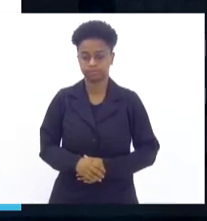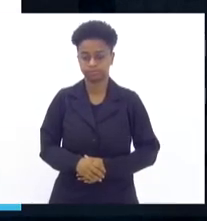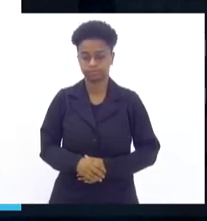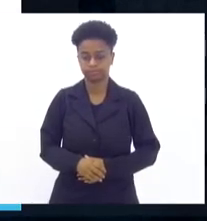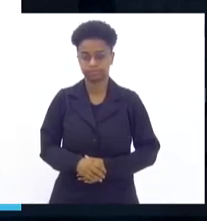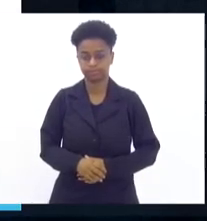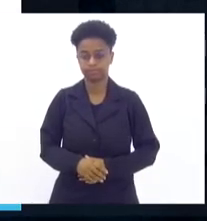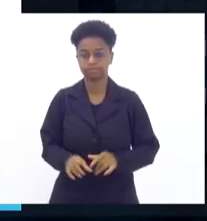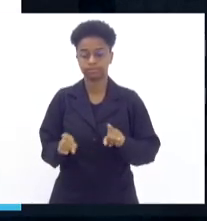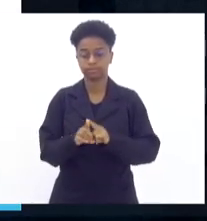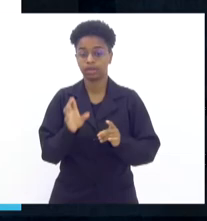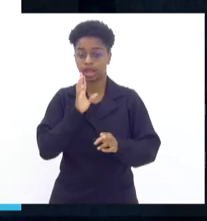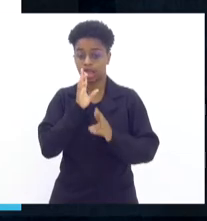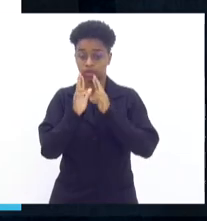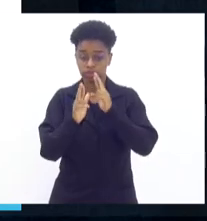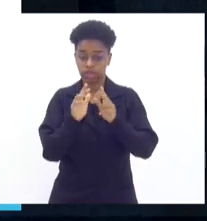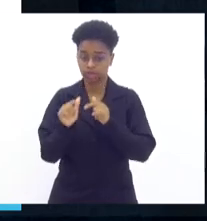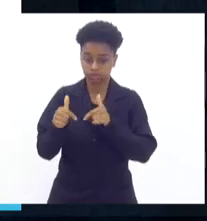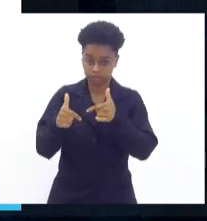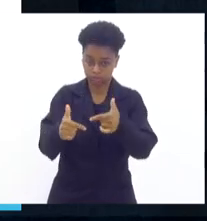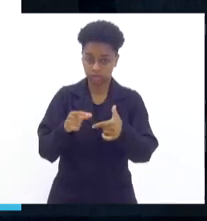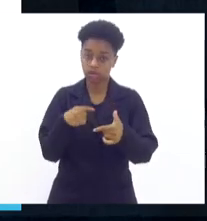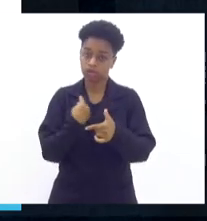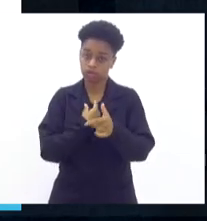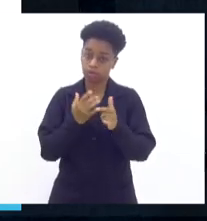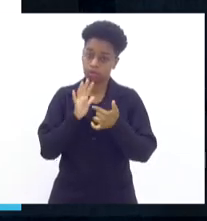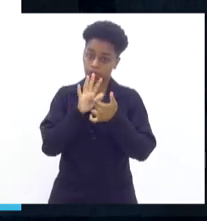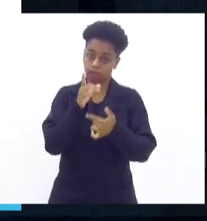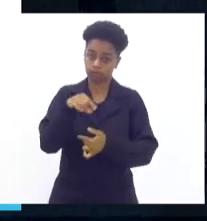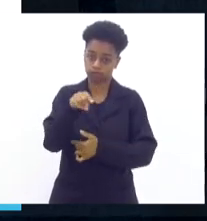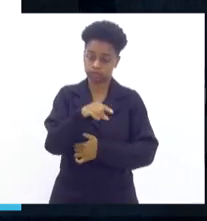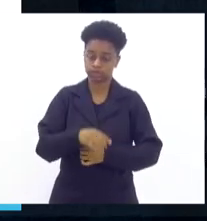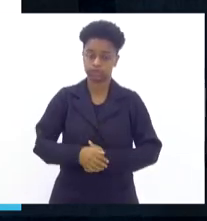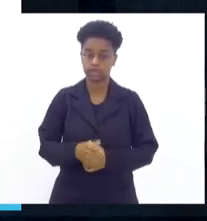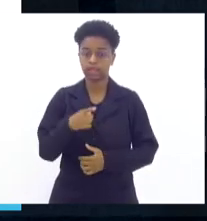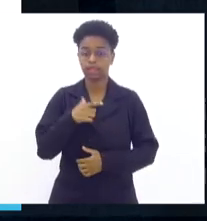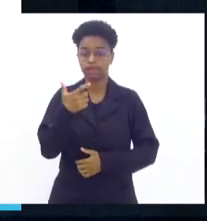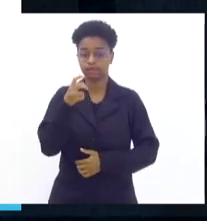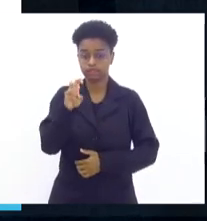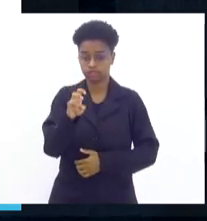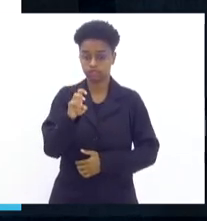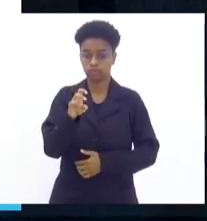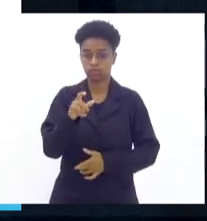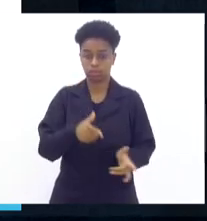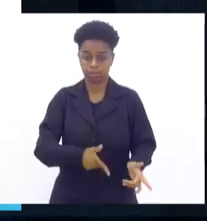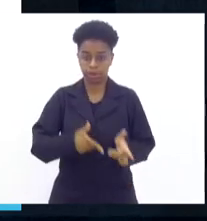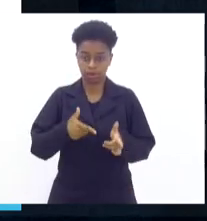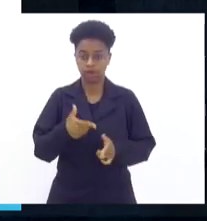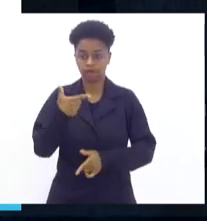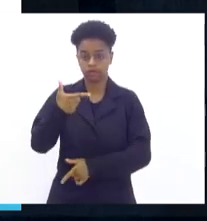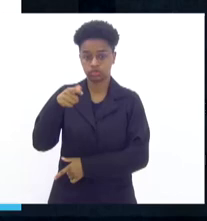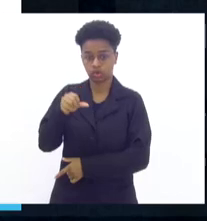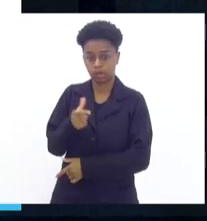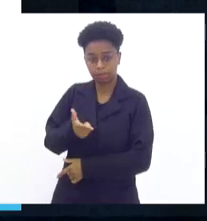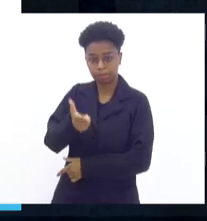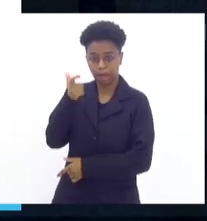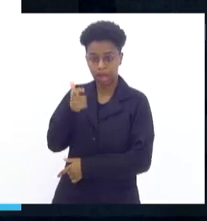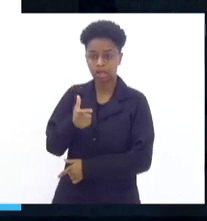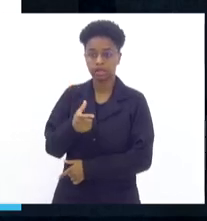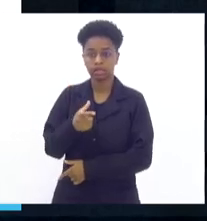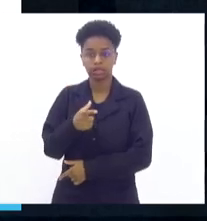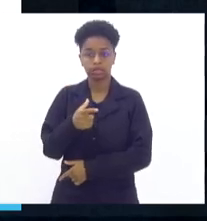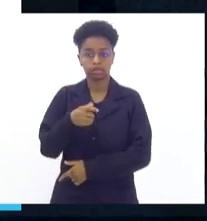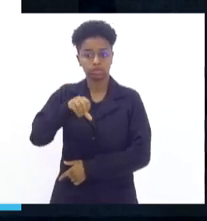e o nosso resultado operacional, que é isso que a gente tem para mostrar. São os 25 fuzis, 29 pistolas, 9 revólveres, uma sobrenanora,